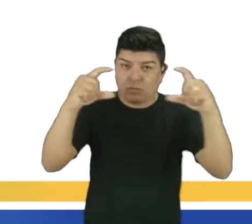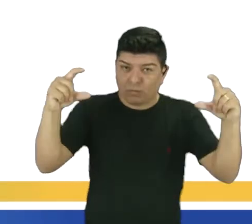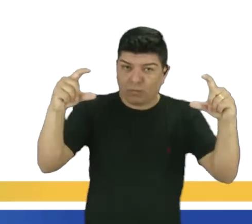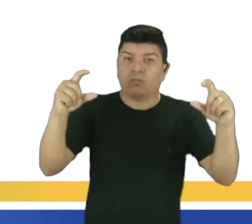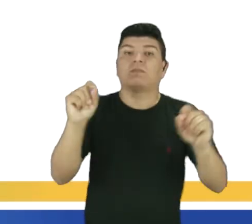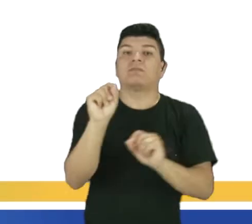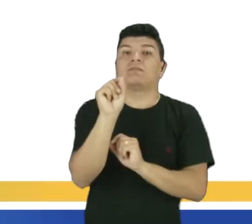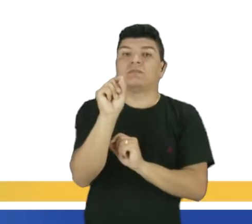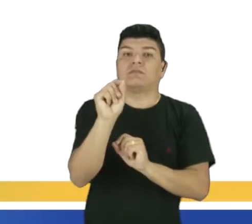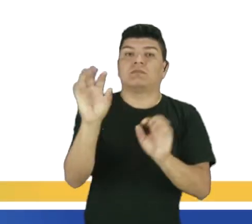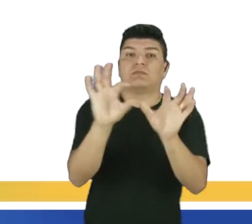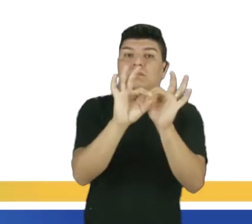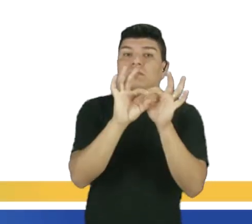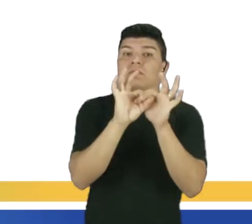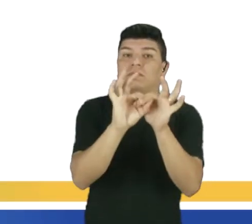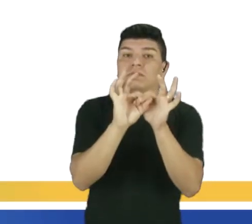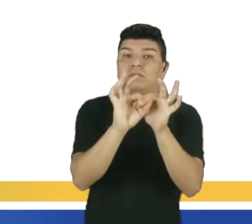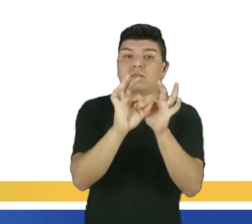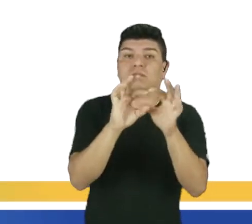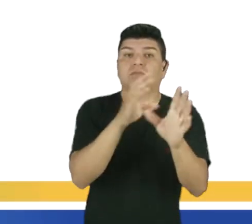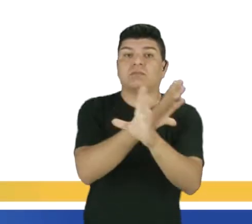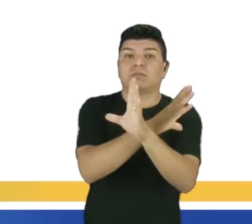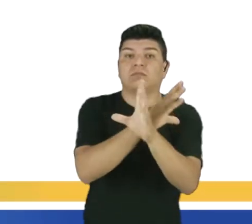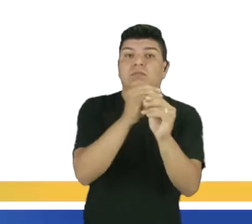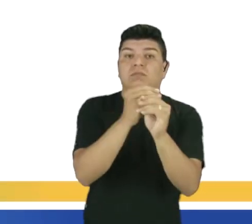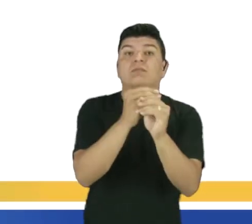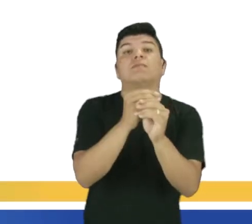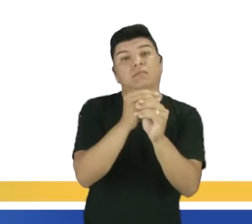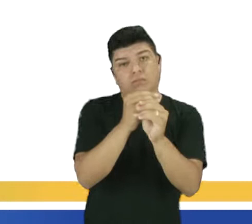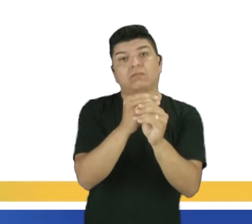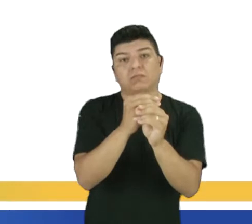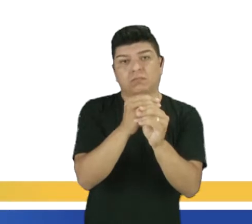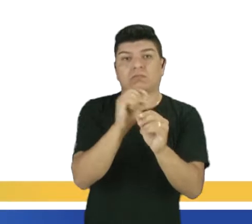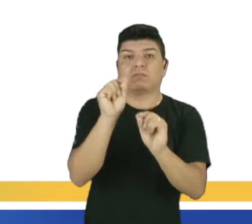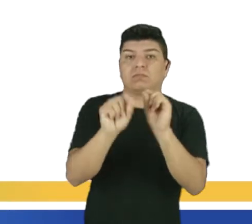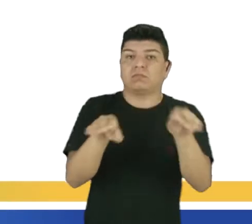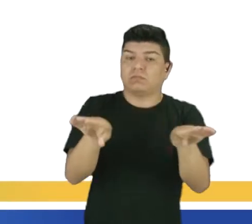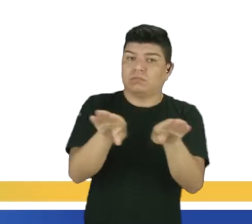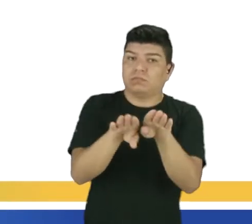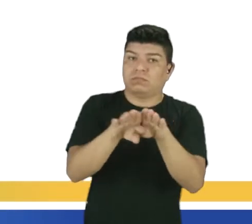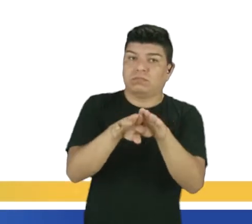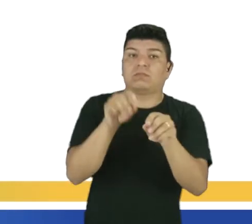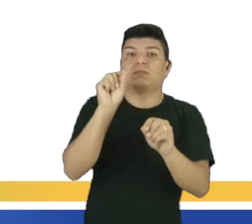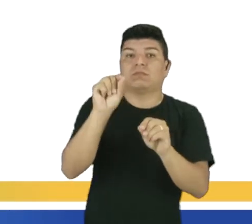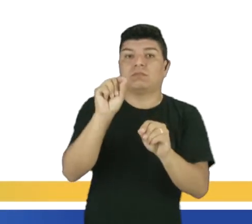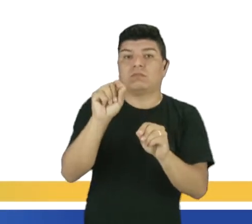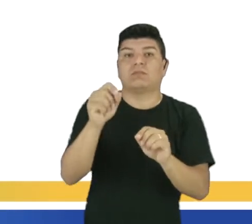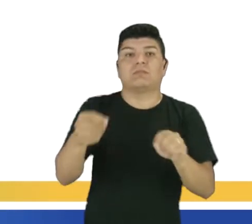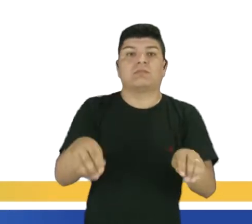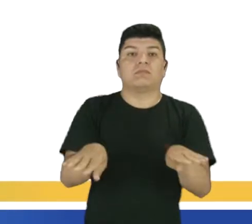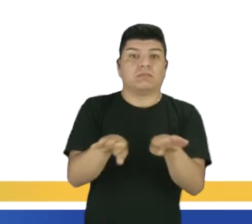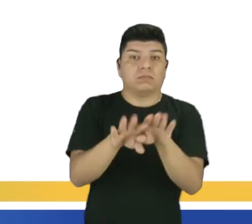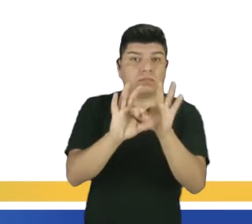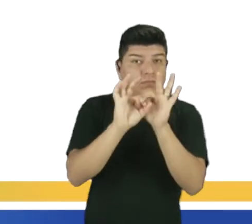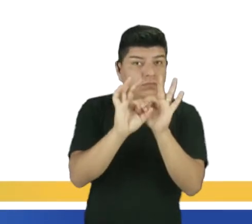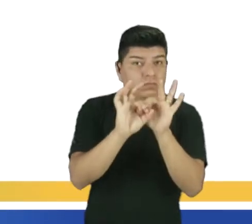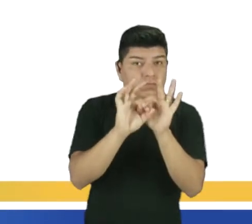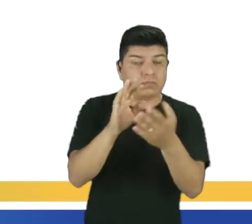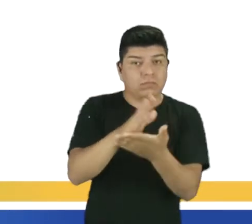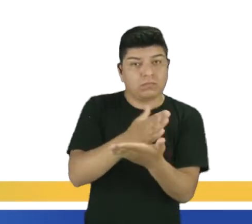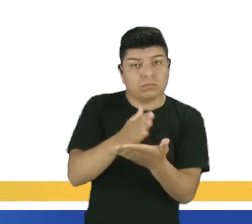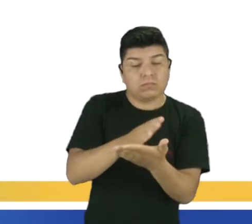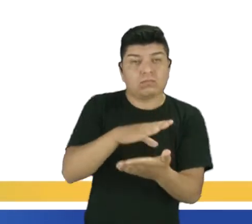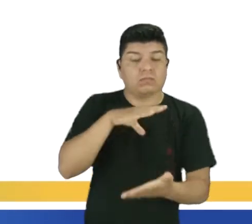estabelecendo relações de coordenação ou de subordinação. Em português, nós temos alguns